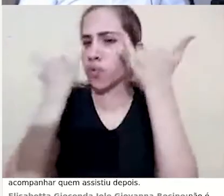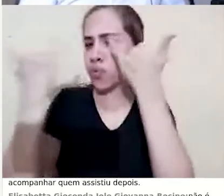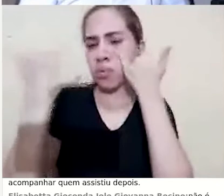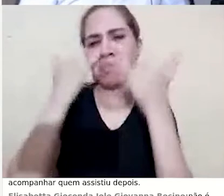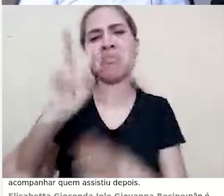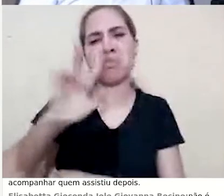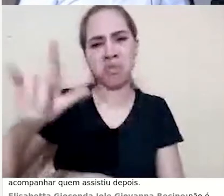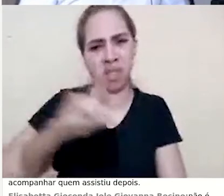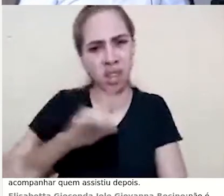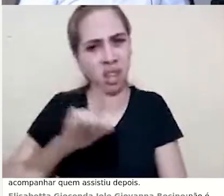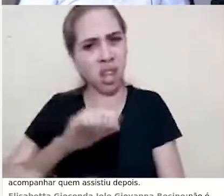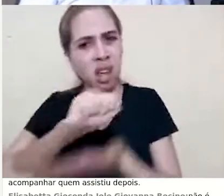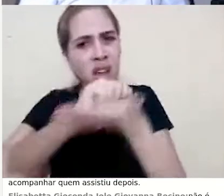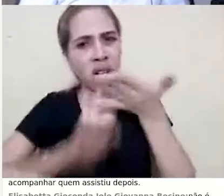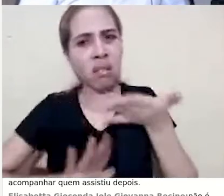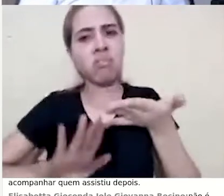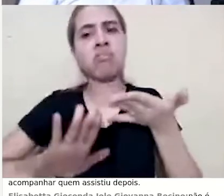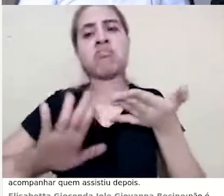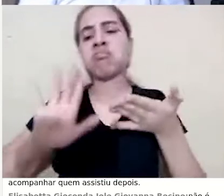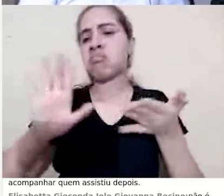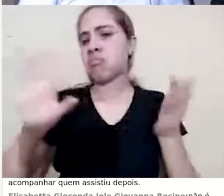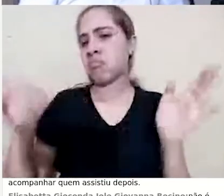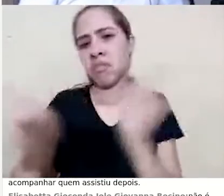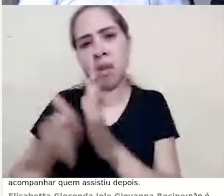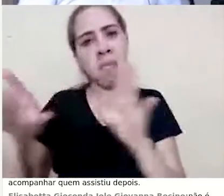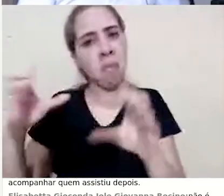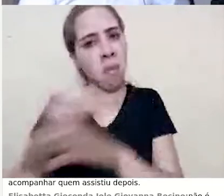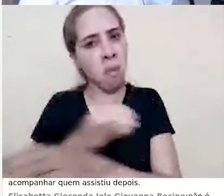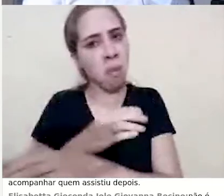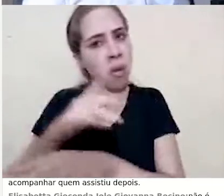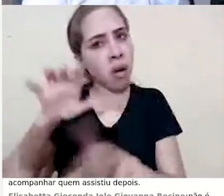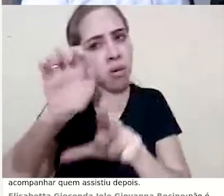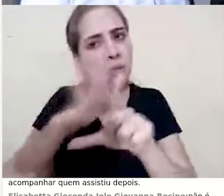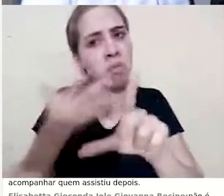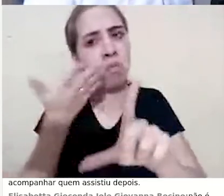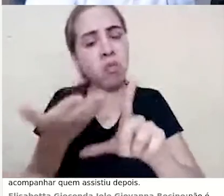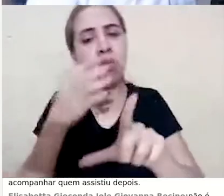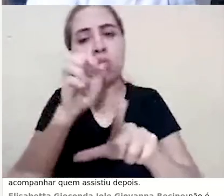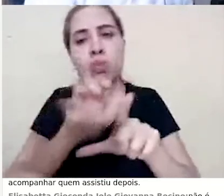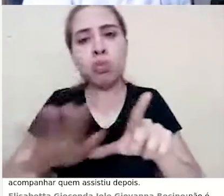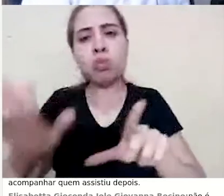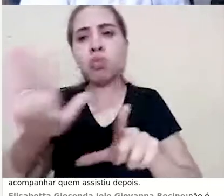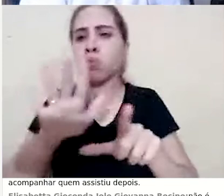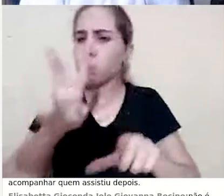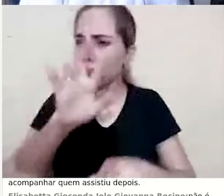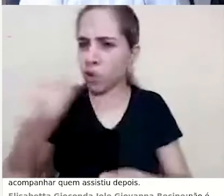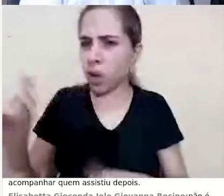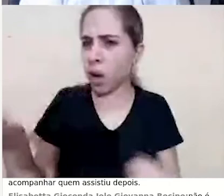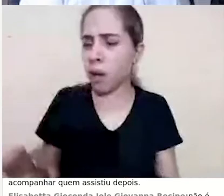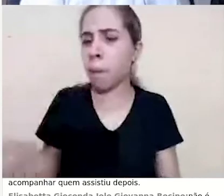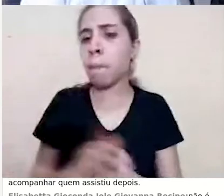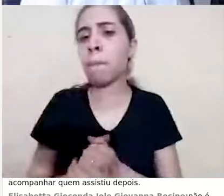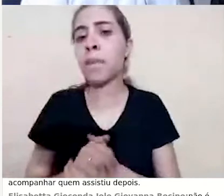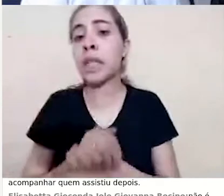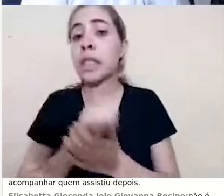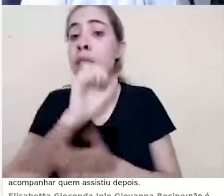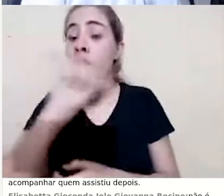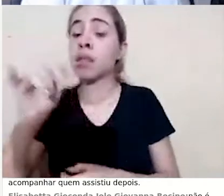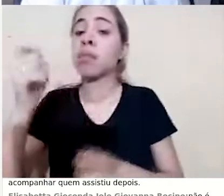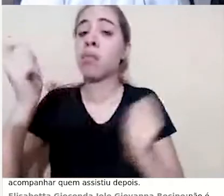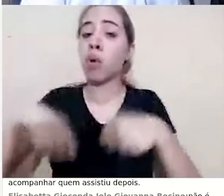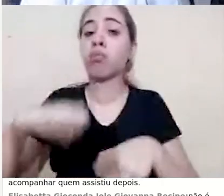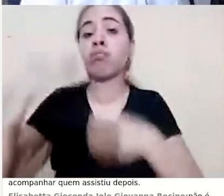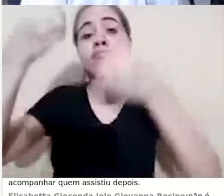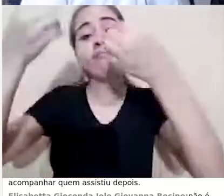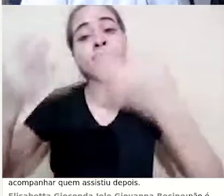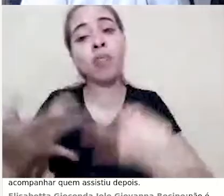atividades que você está incluída no Moodle, né, sim, né, aí você pode explicar o que que é o